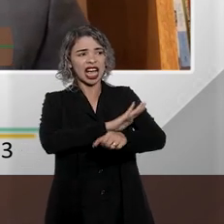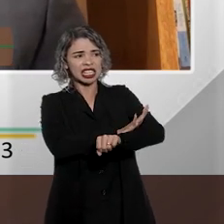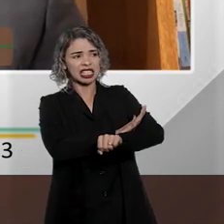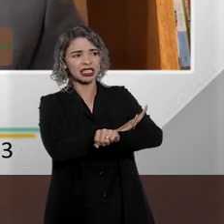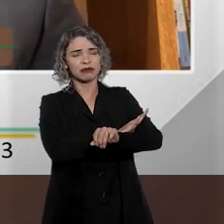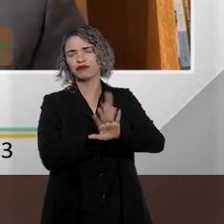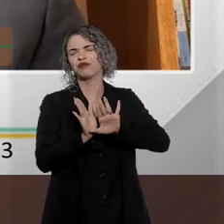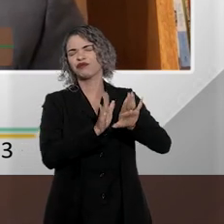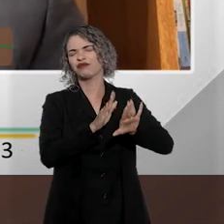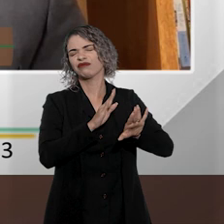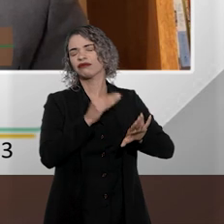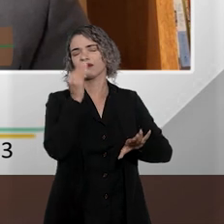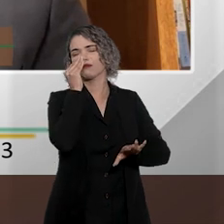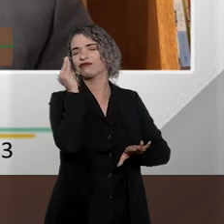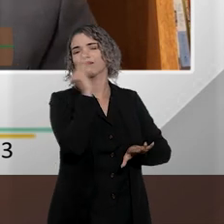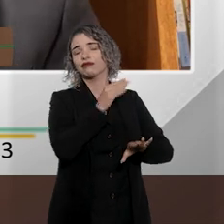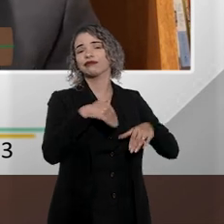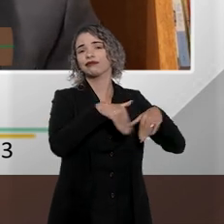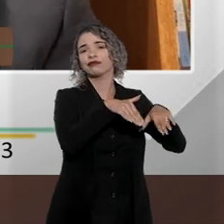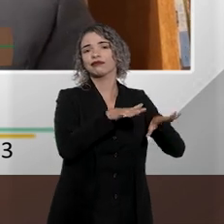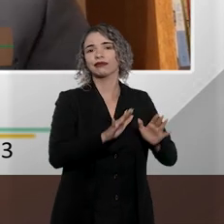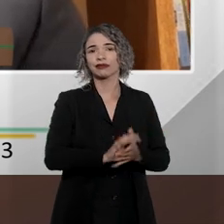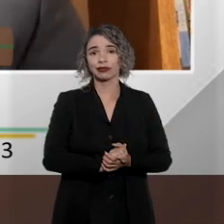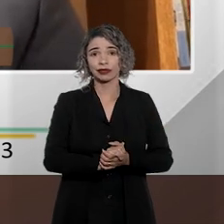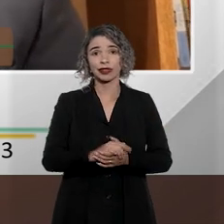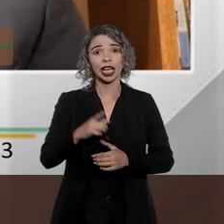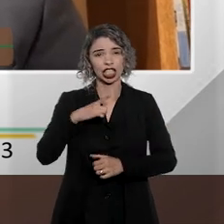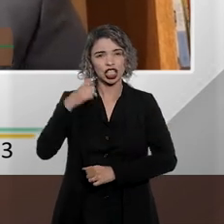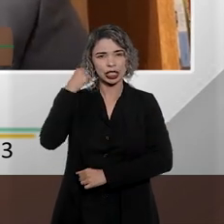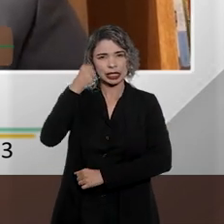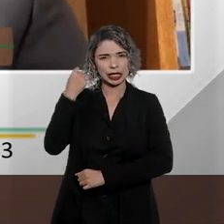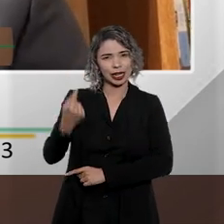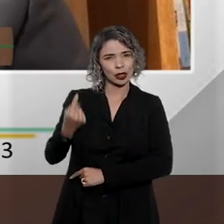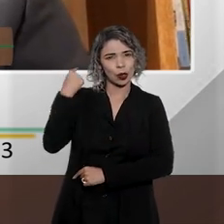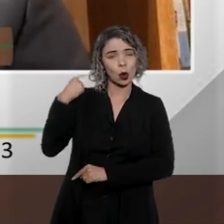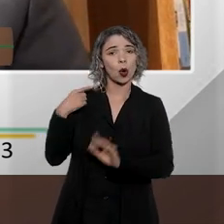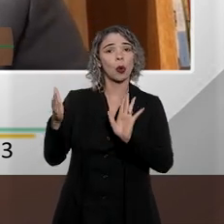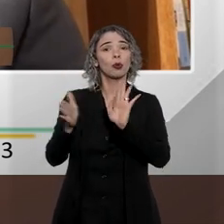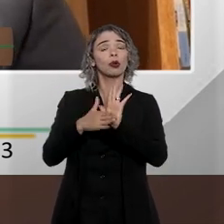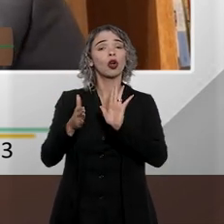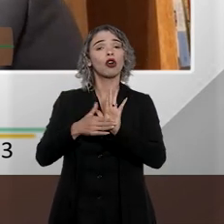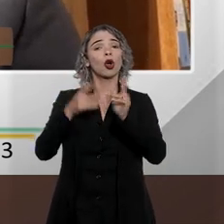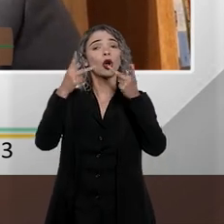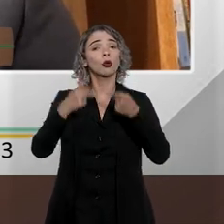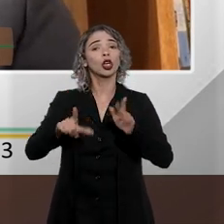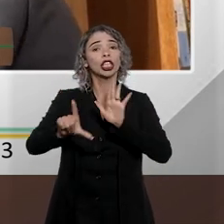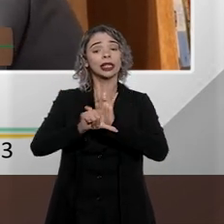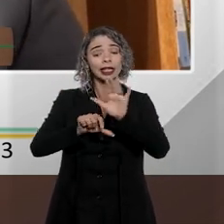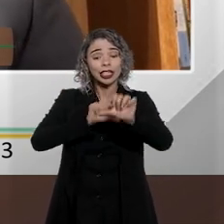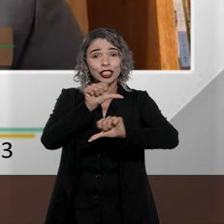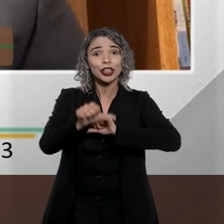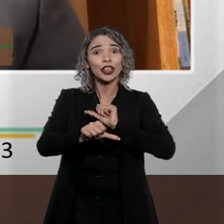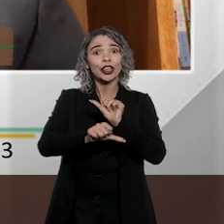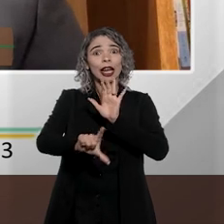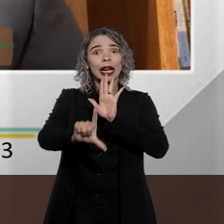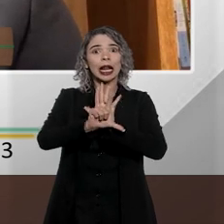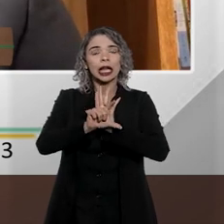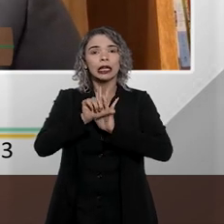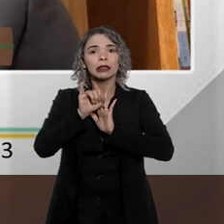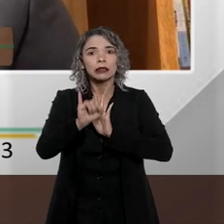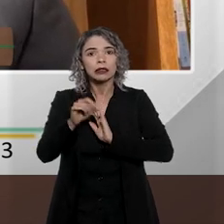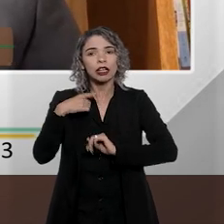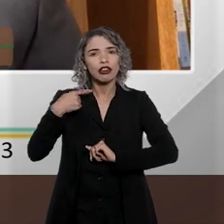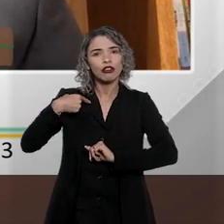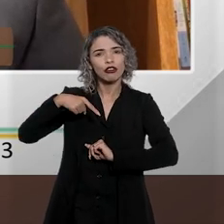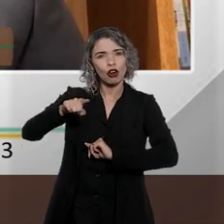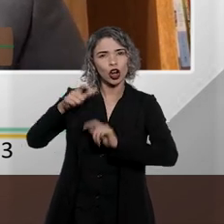primeira manifestação fosse a lei antiga, lei Afonso Arinhos, que era o senador da República, que propõe um projeto de lei que se torna a lei. Quando ele foi a